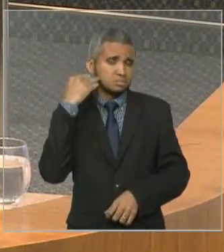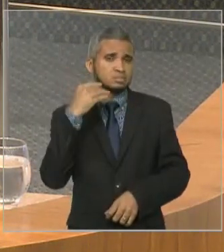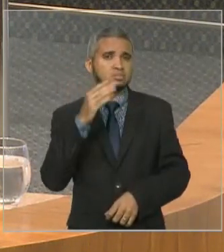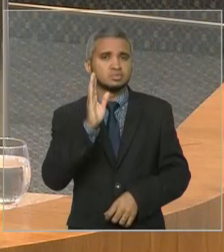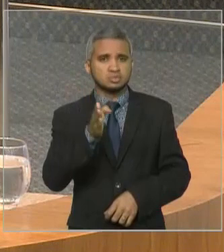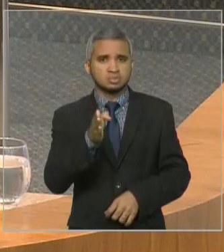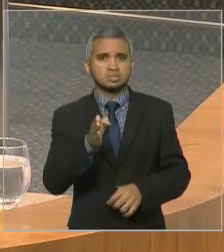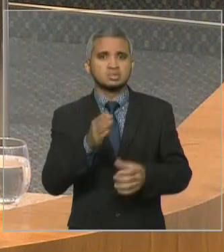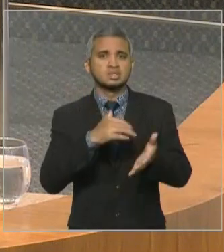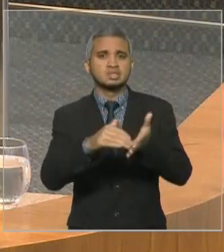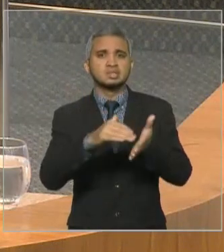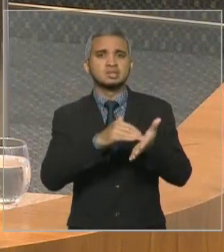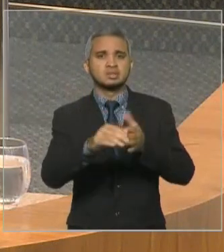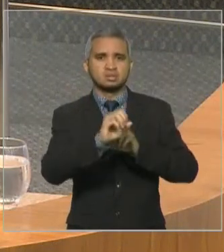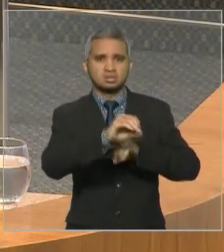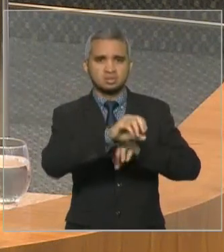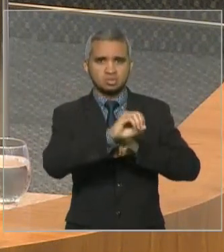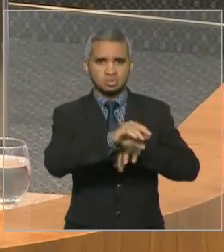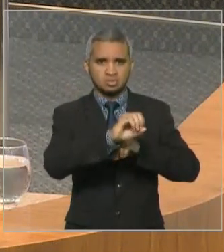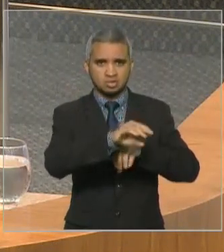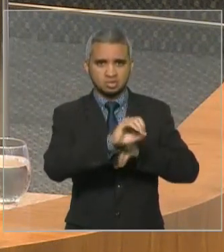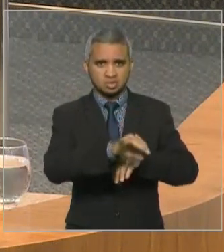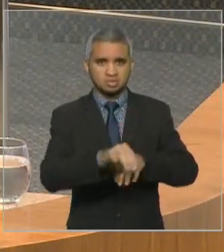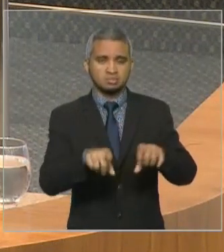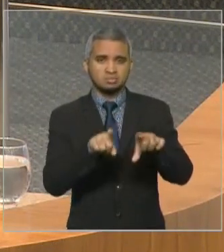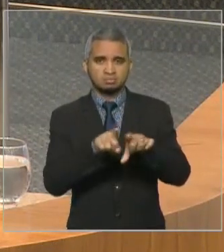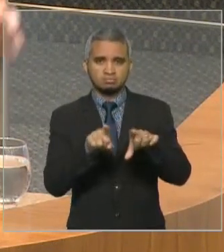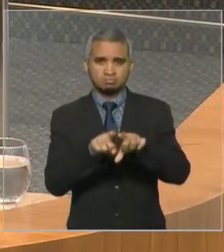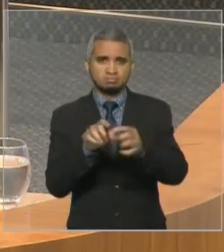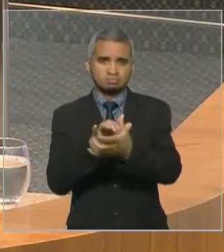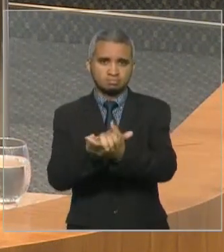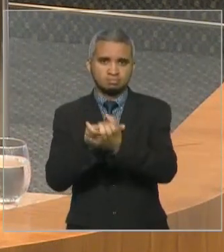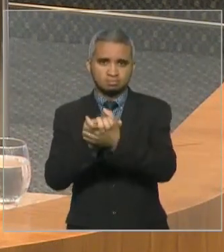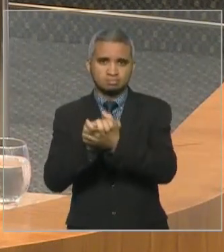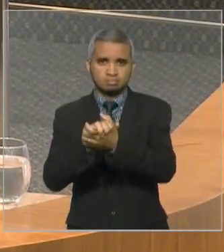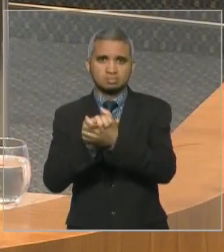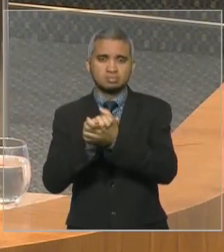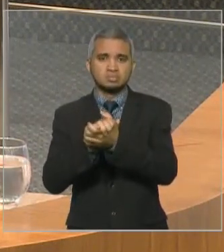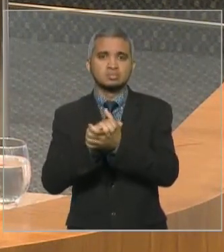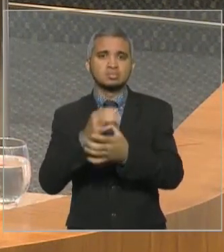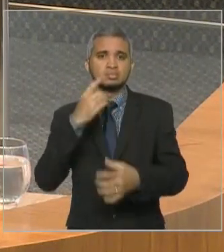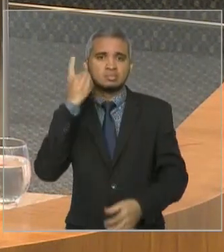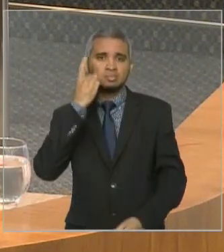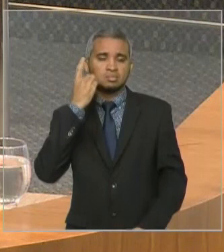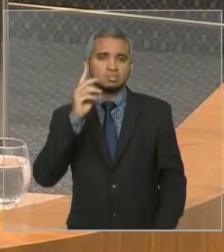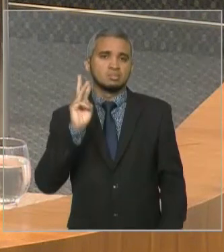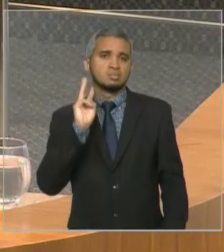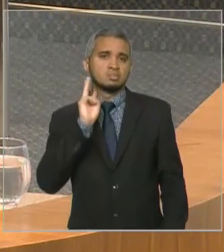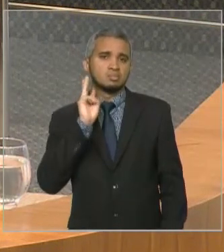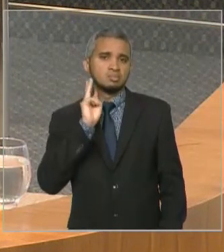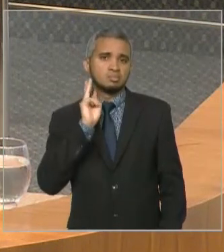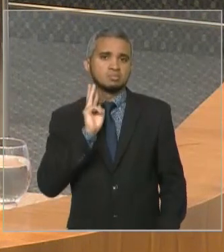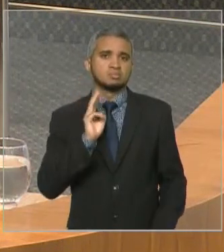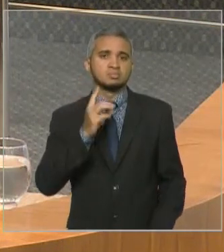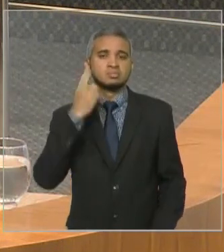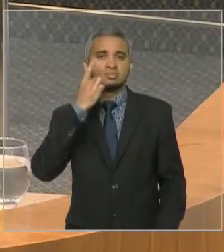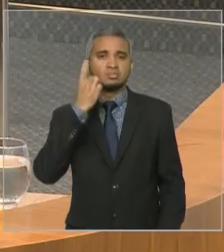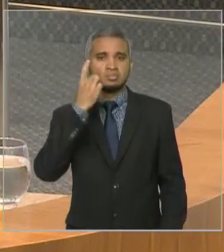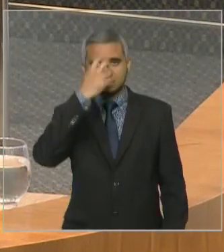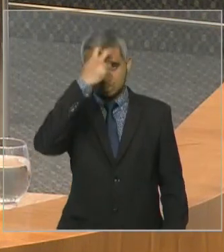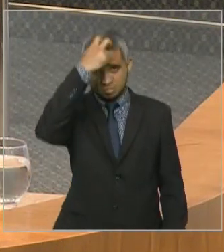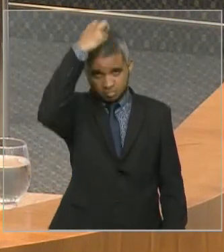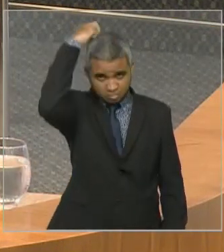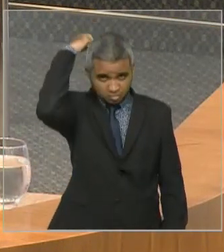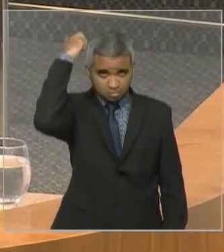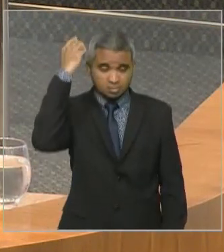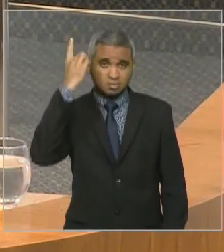Secretaria de Educação. Quero aqui também saudar a reeleição do deputado Hélito do curso, do deputado Neto Evangelista,